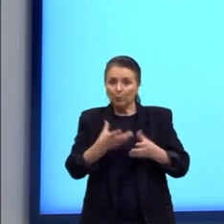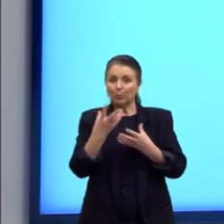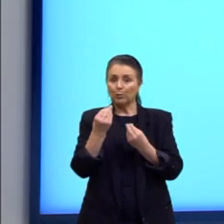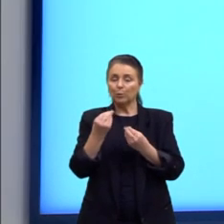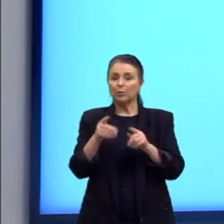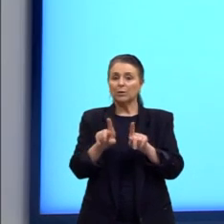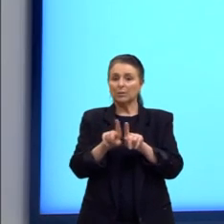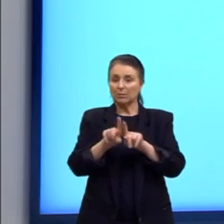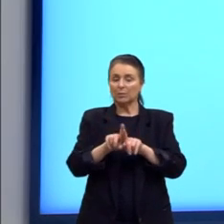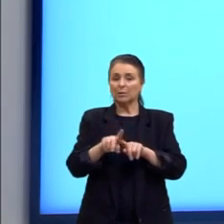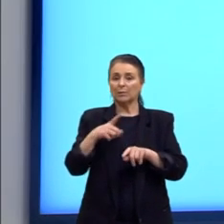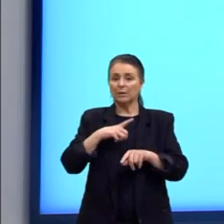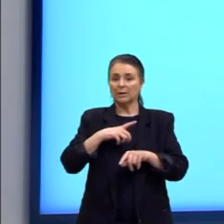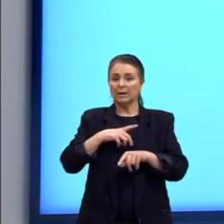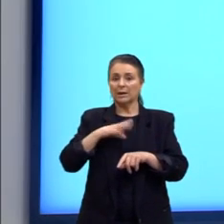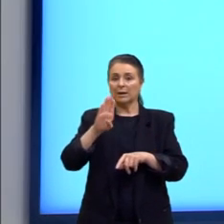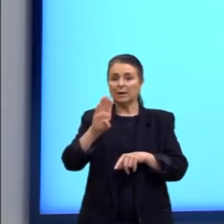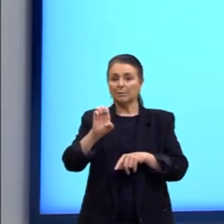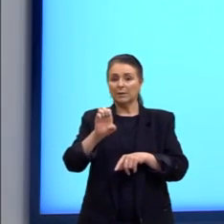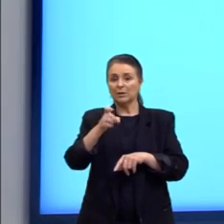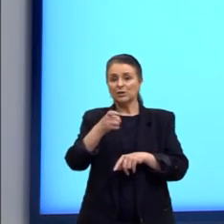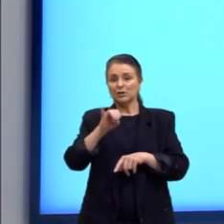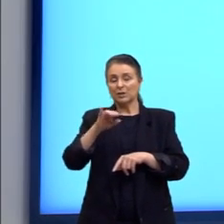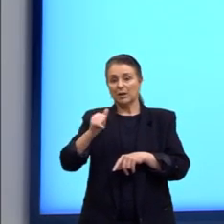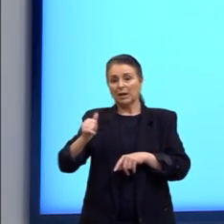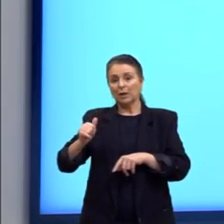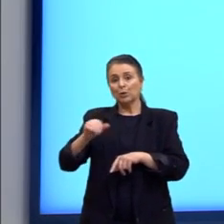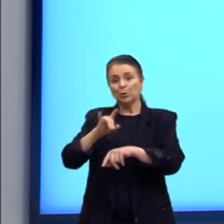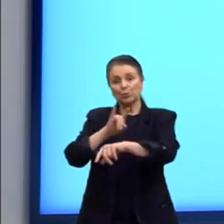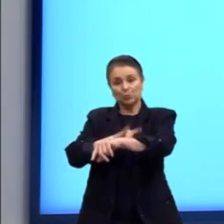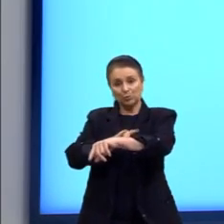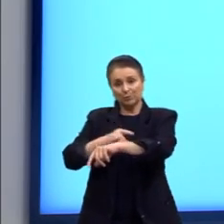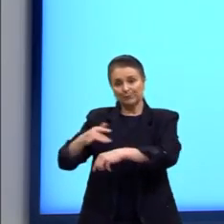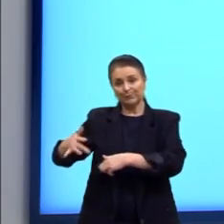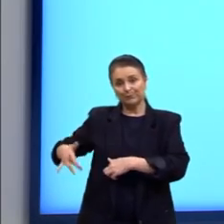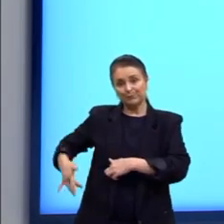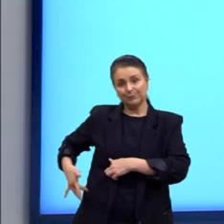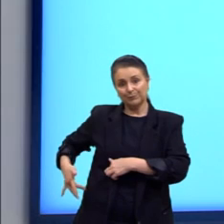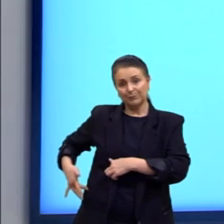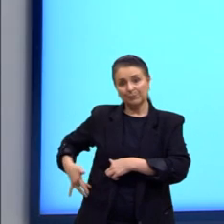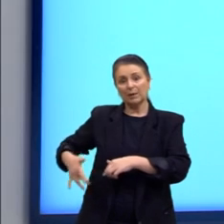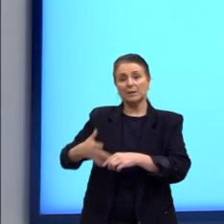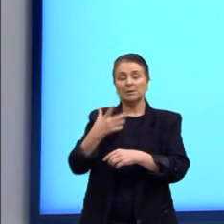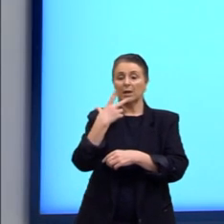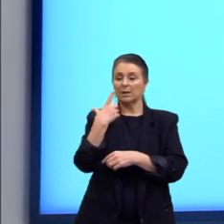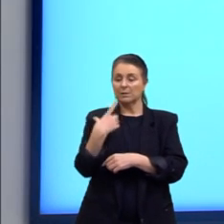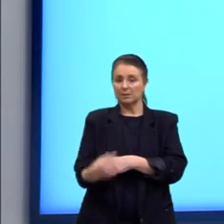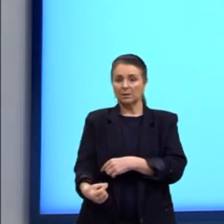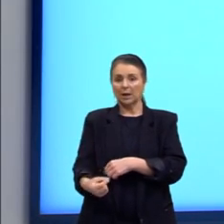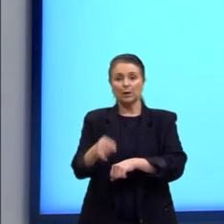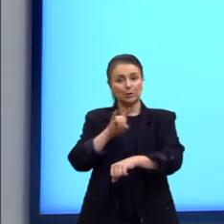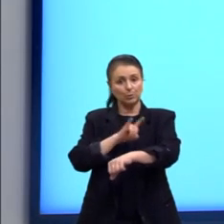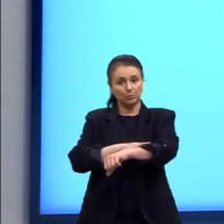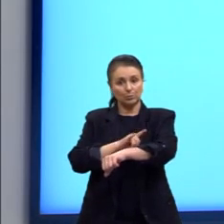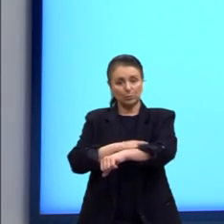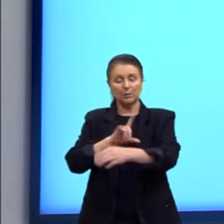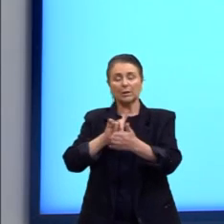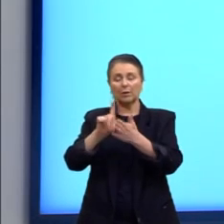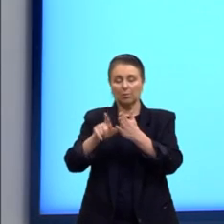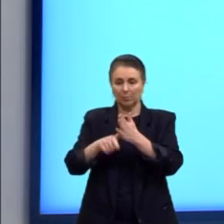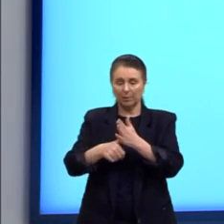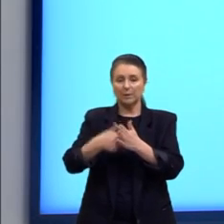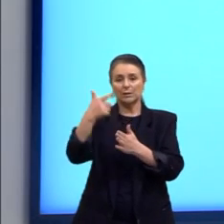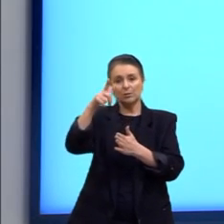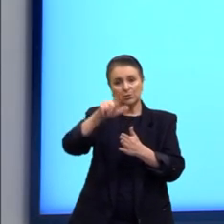depositar na bexiga, tá? Sendo eliminados também pela urina. E aí, recomeça o ciclo,